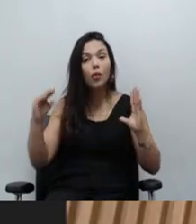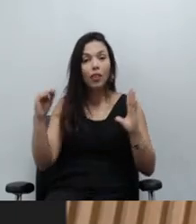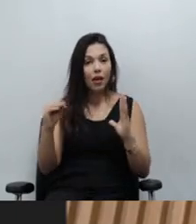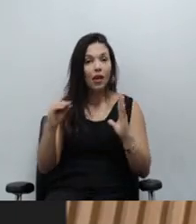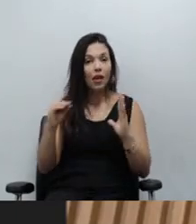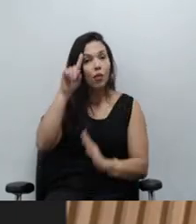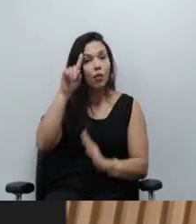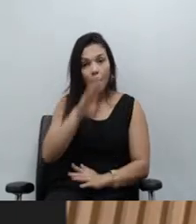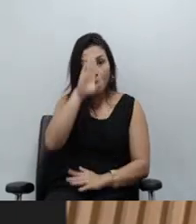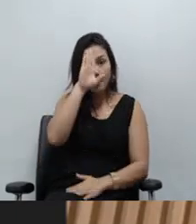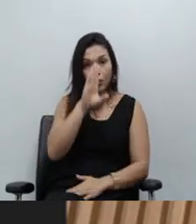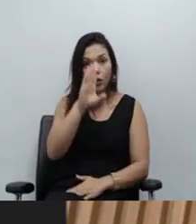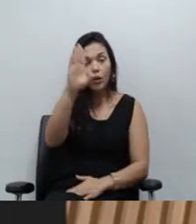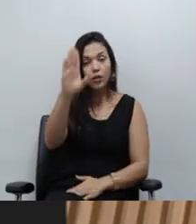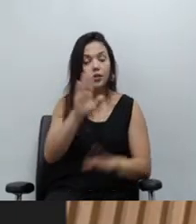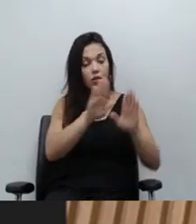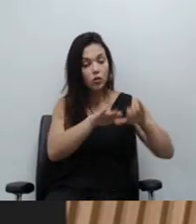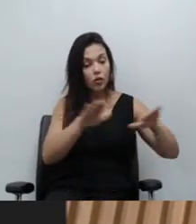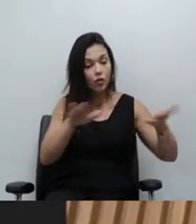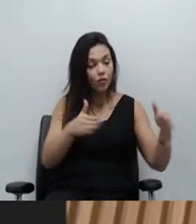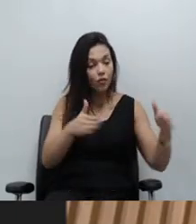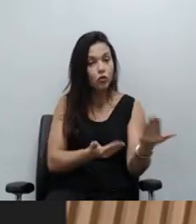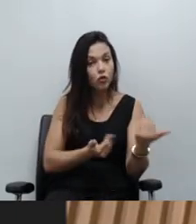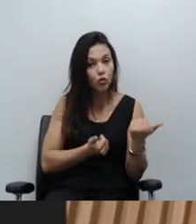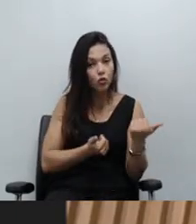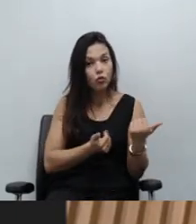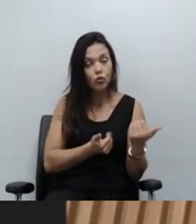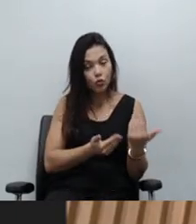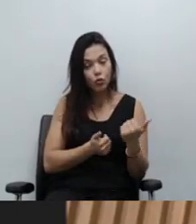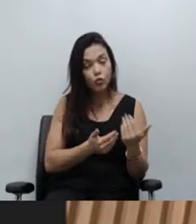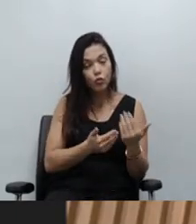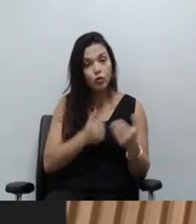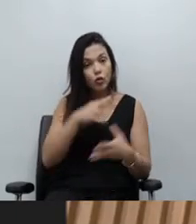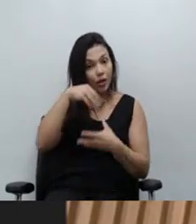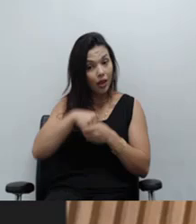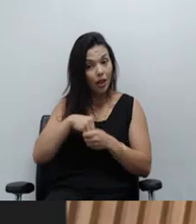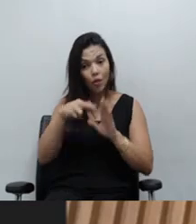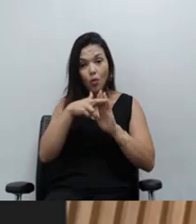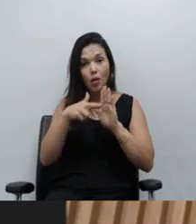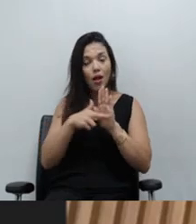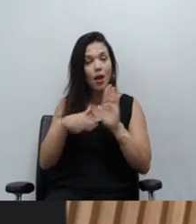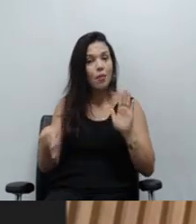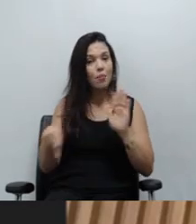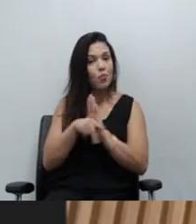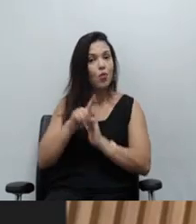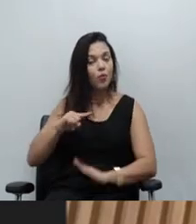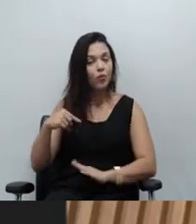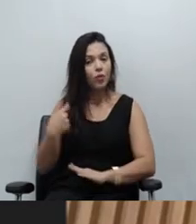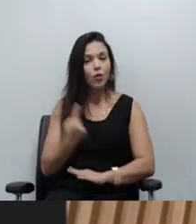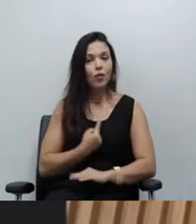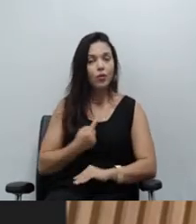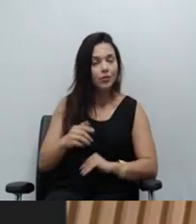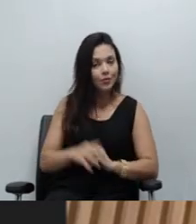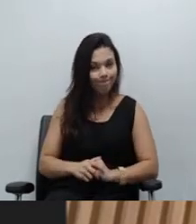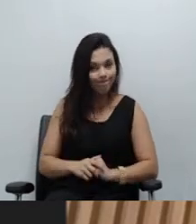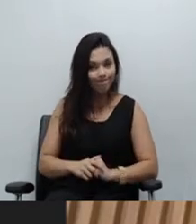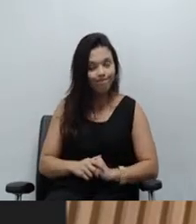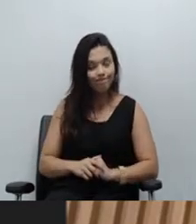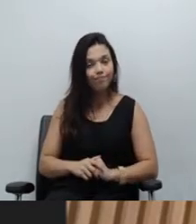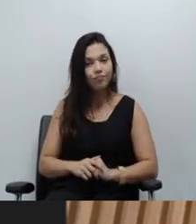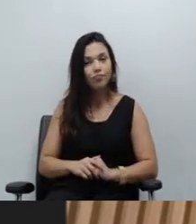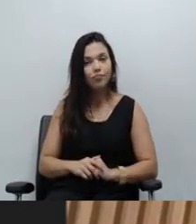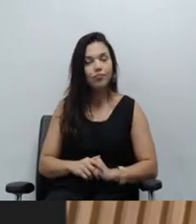priorização interna pela área da Infância e Juventude. A gente não está aqui falando de